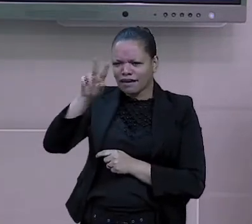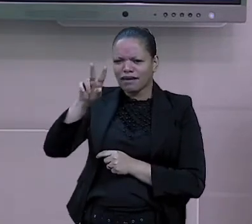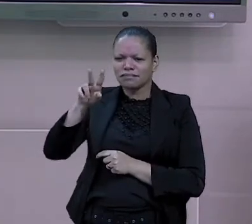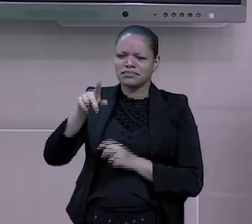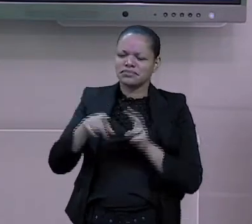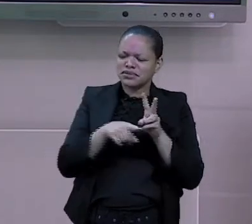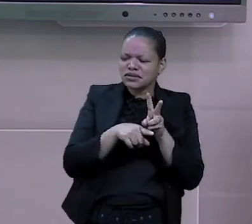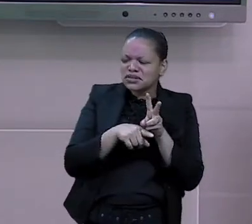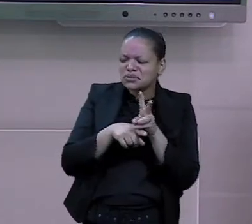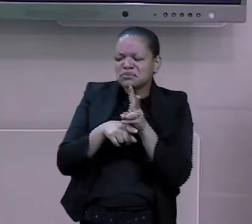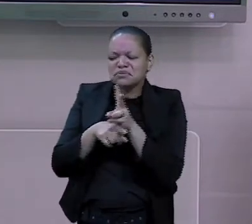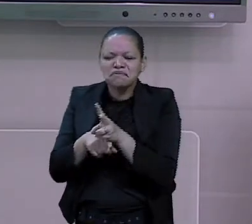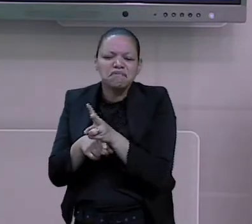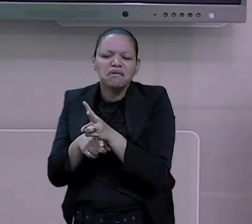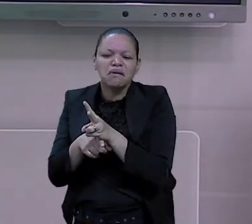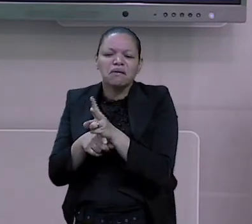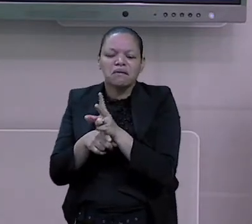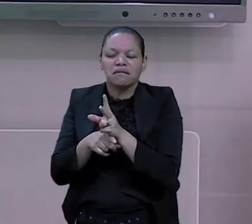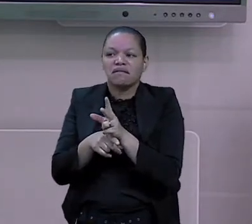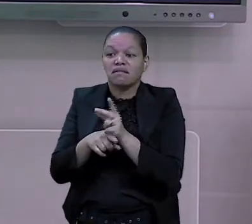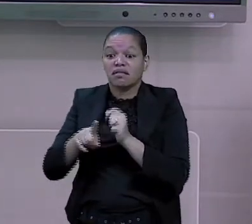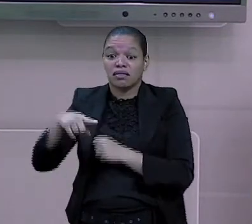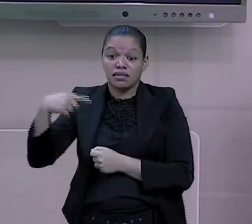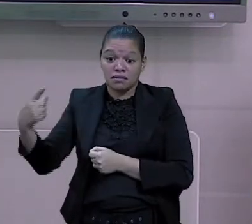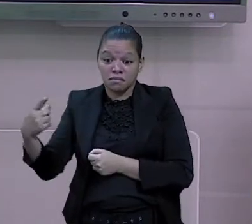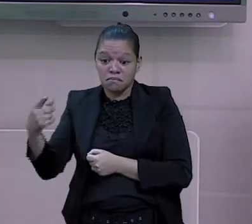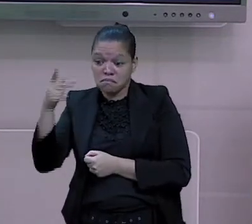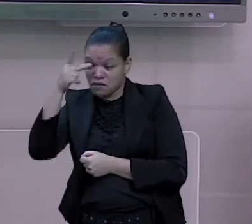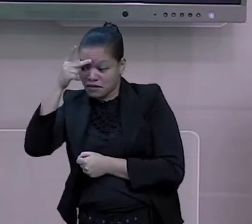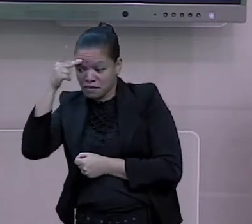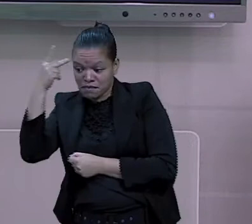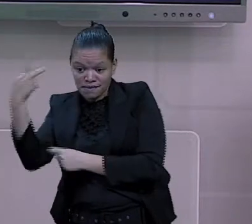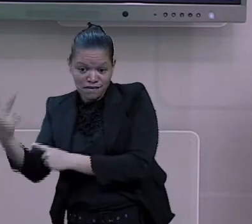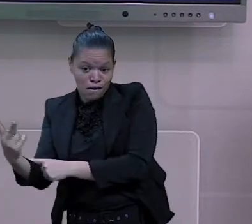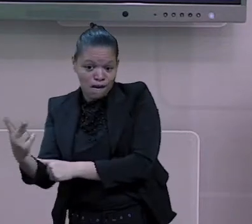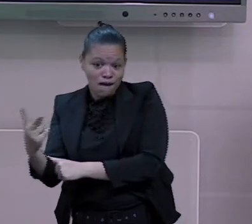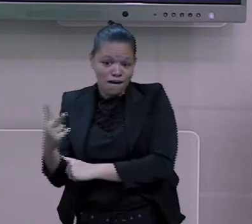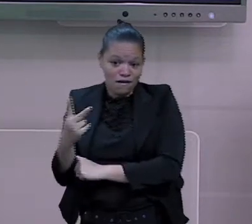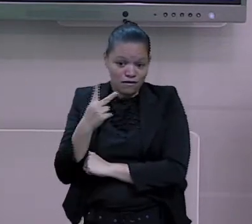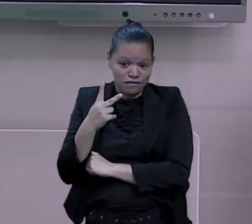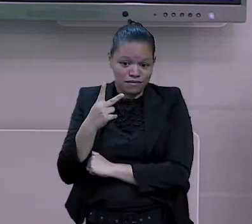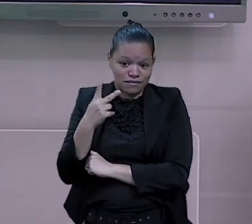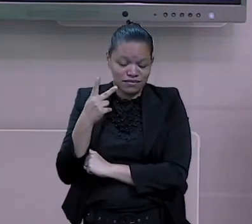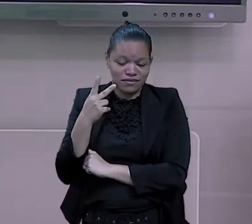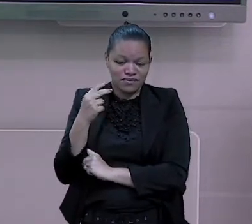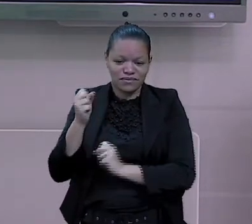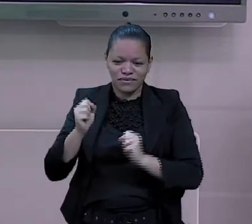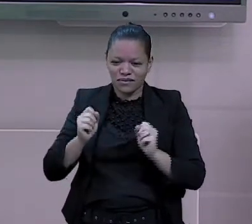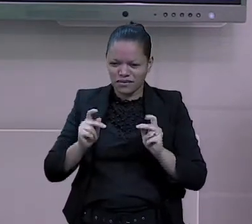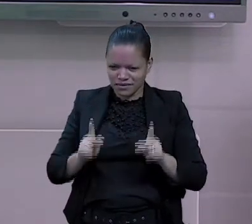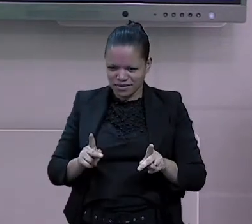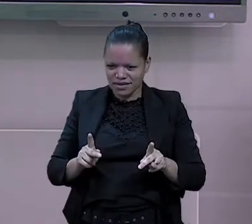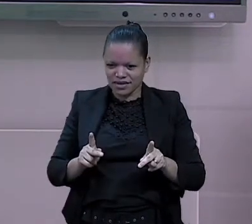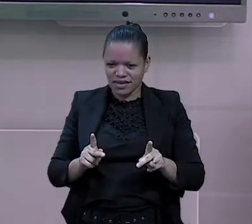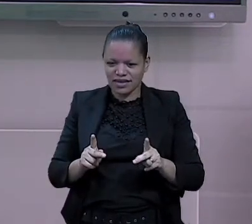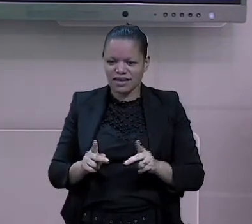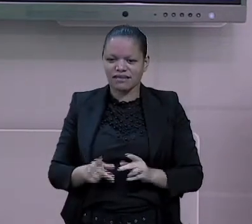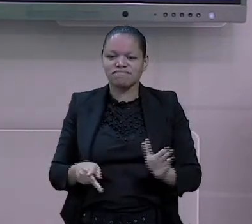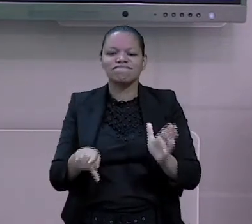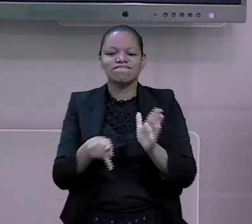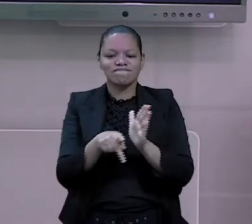favor e a pessoa também, depois, quando teve a oportunidade, retribuiu pra você?